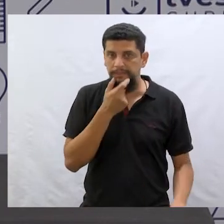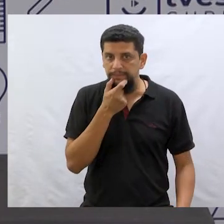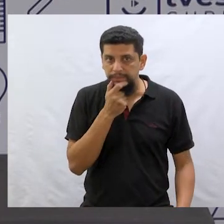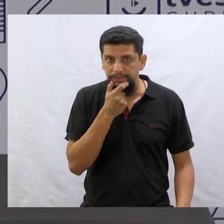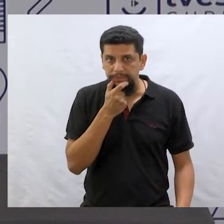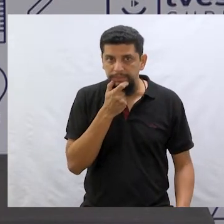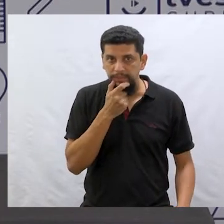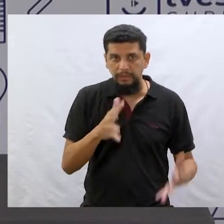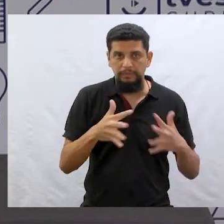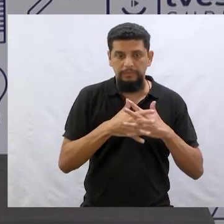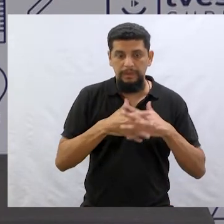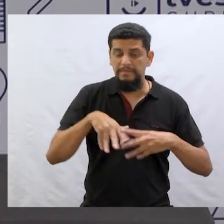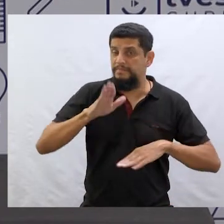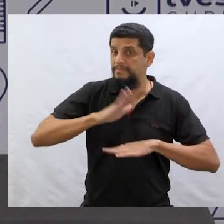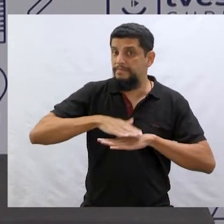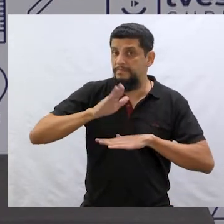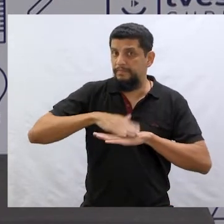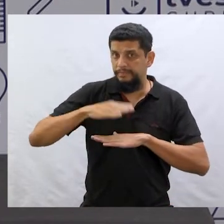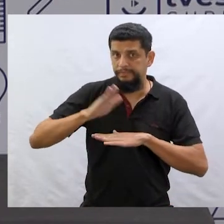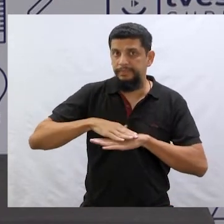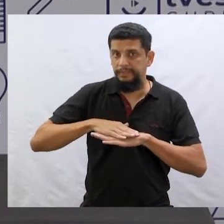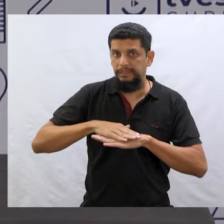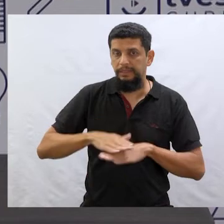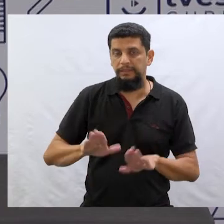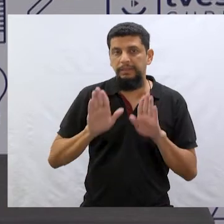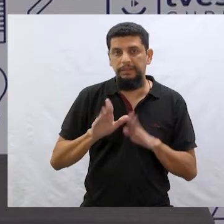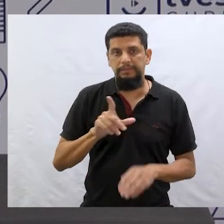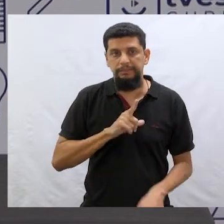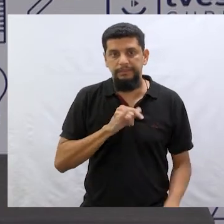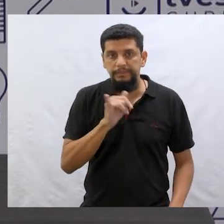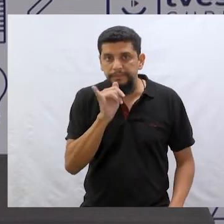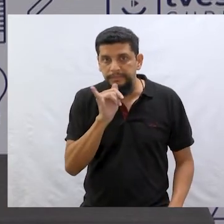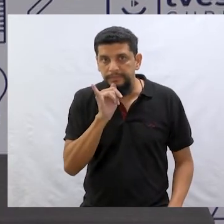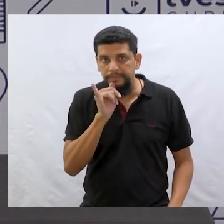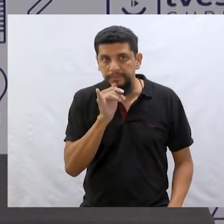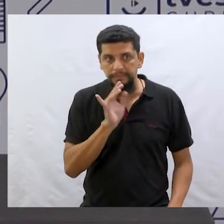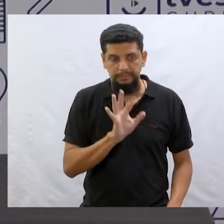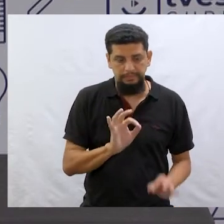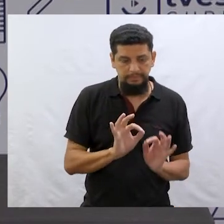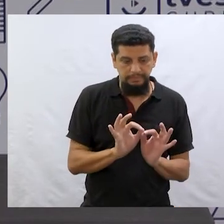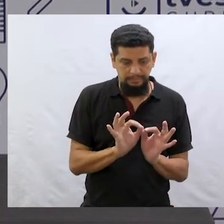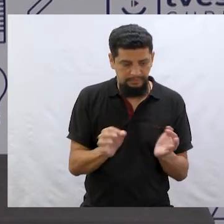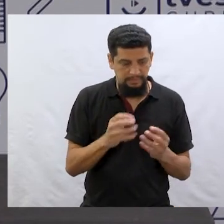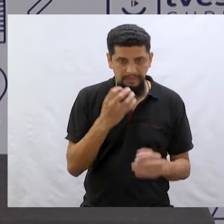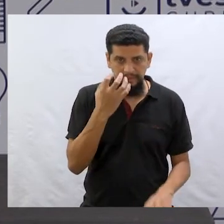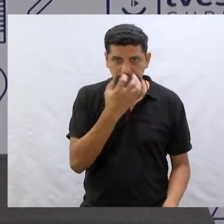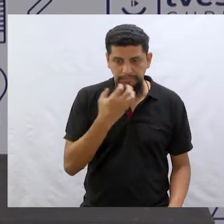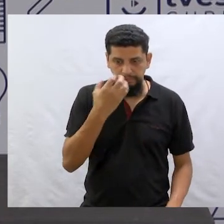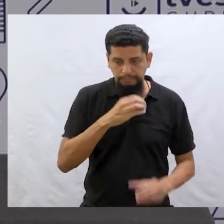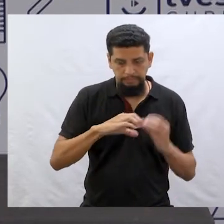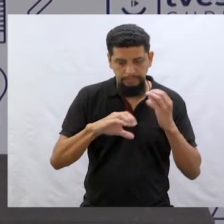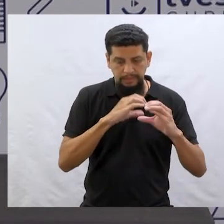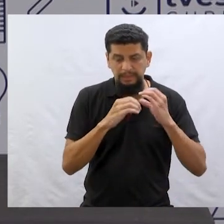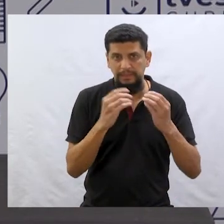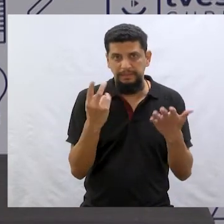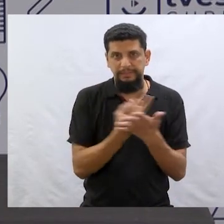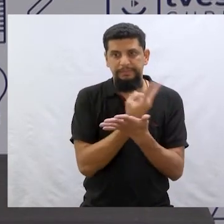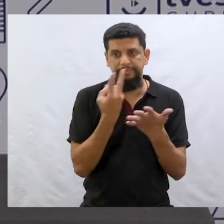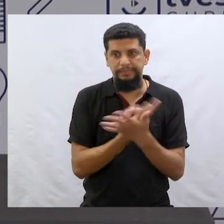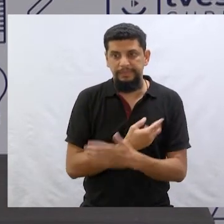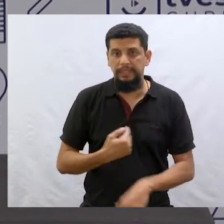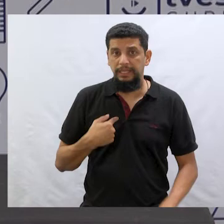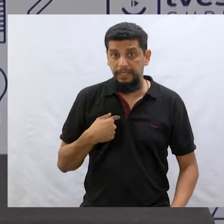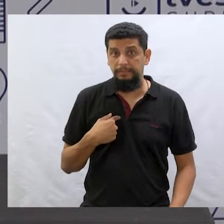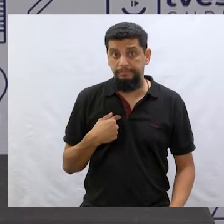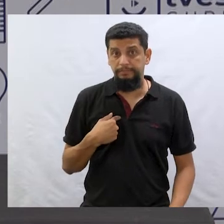meio, que aí confunde bastante a gente. Mas tem uns exemplos em que simplesmente a gente canta errado. E